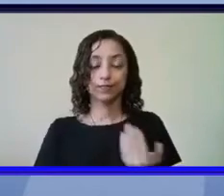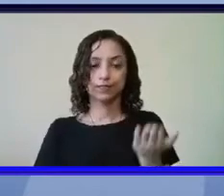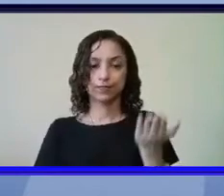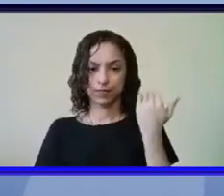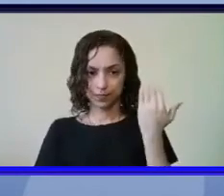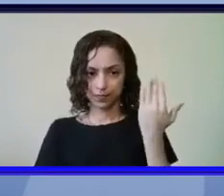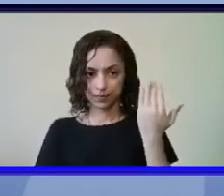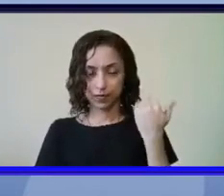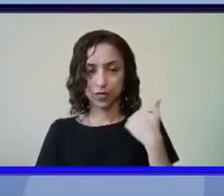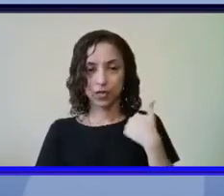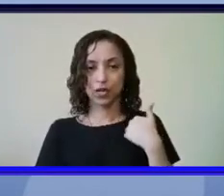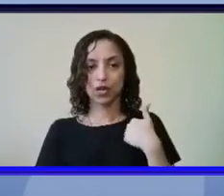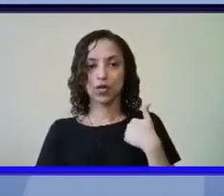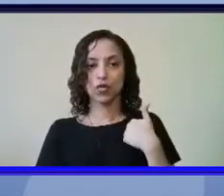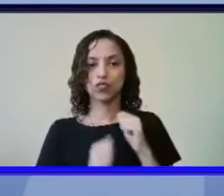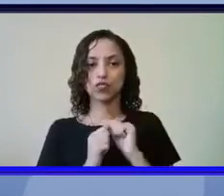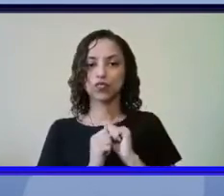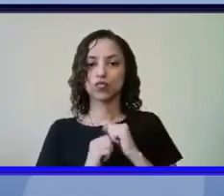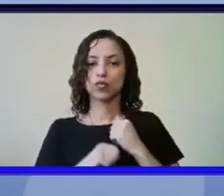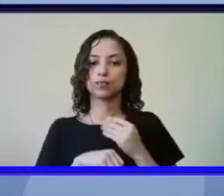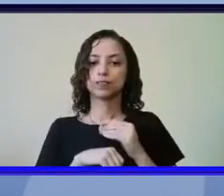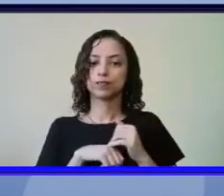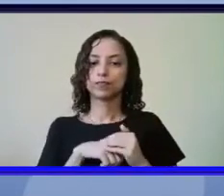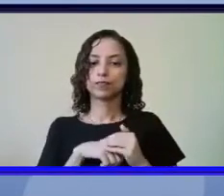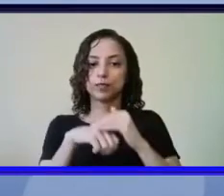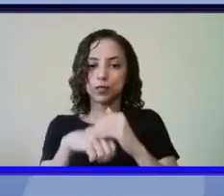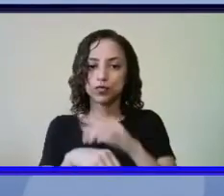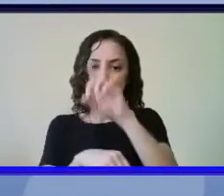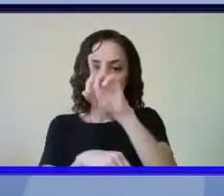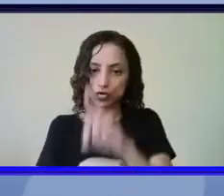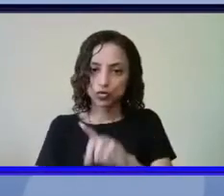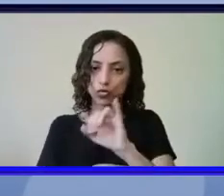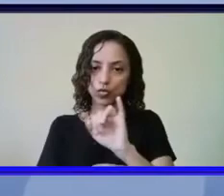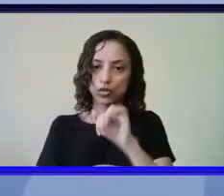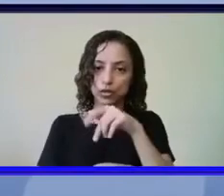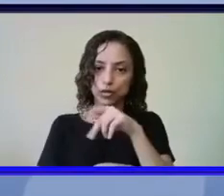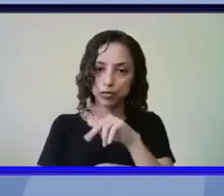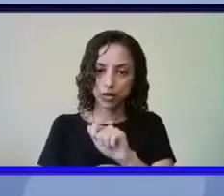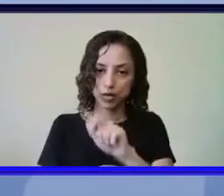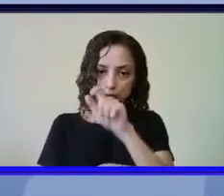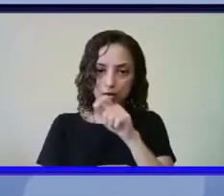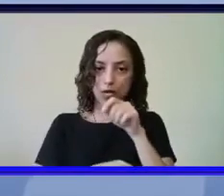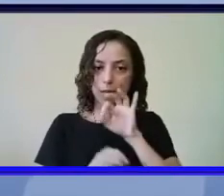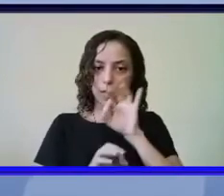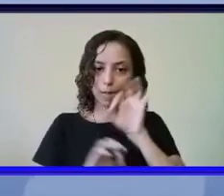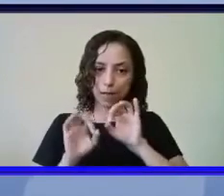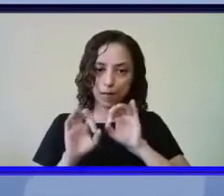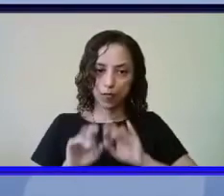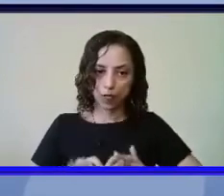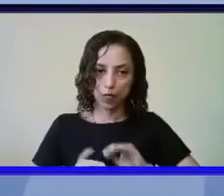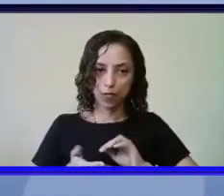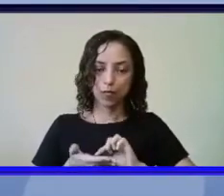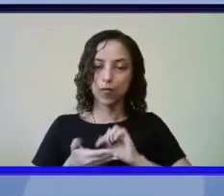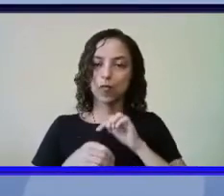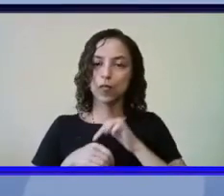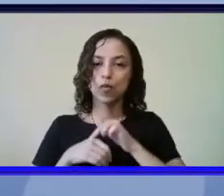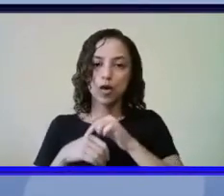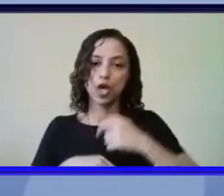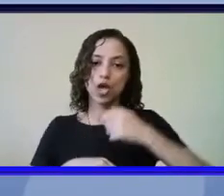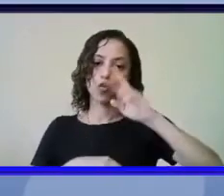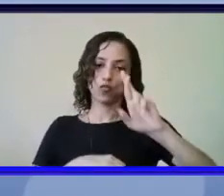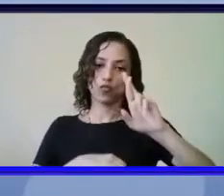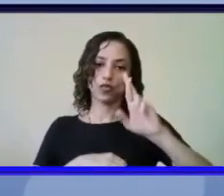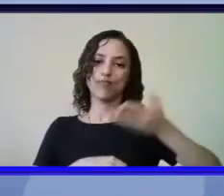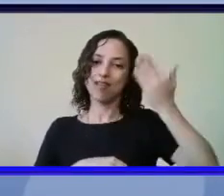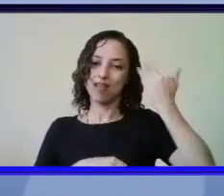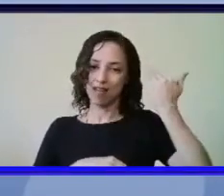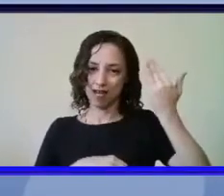fui junto ao diretor do IMPA fiz uma carta eu na época era o curador e peguei a assinatura